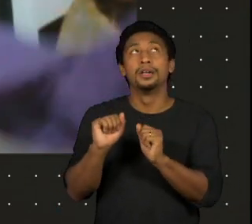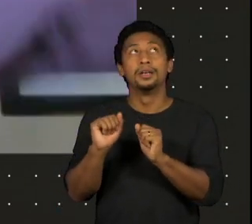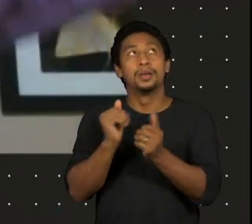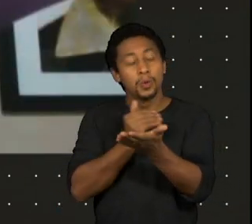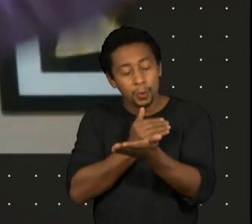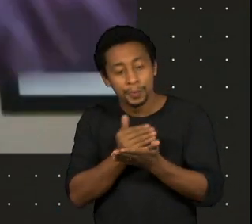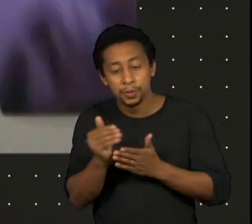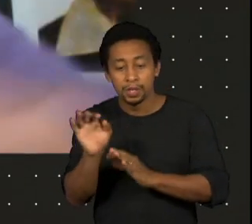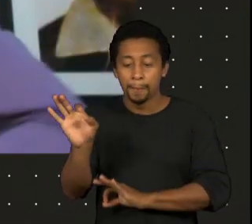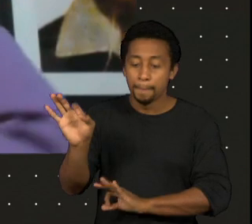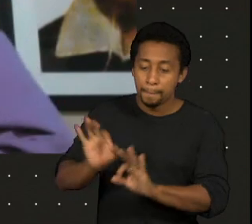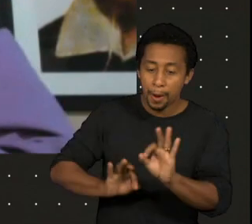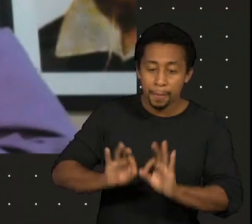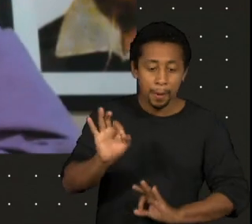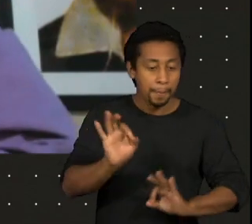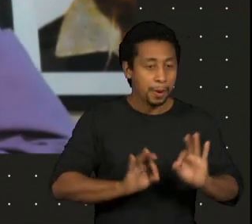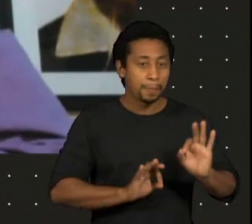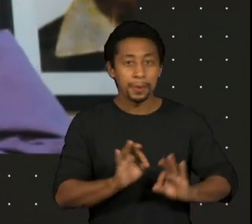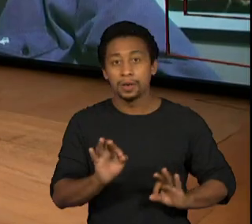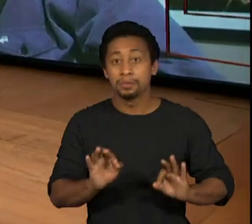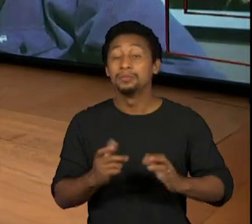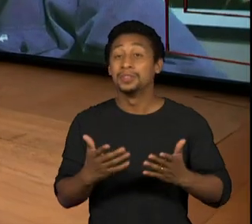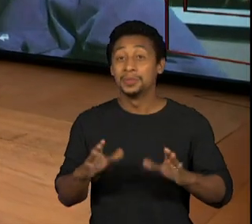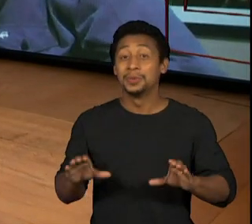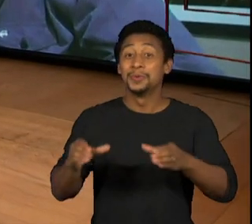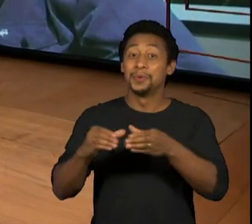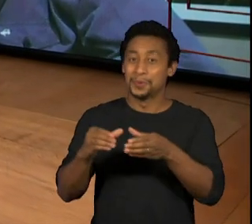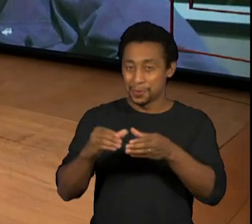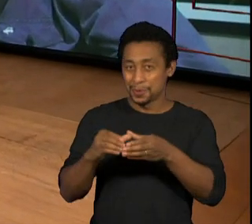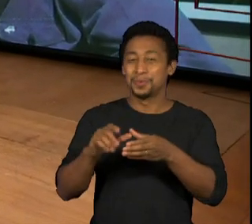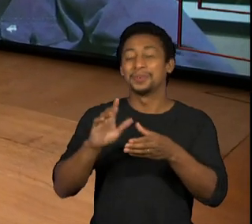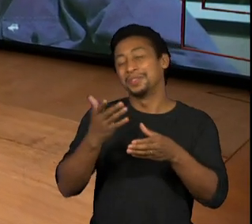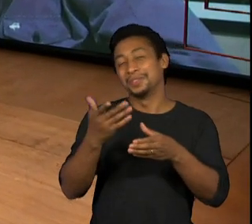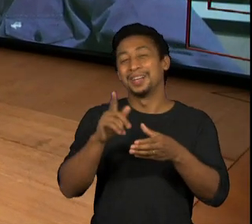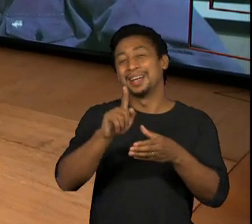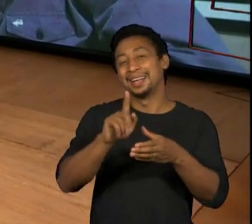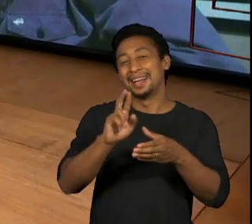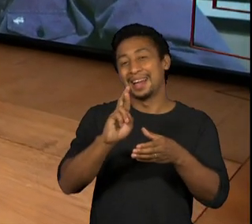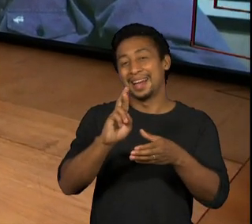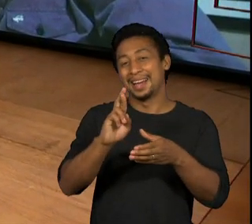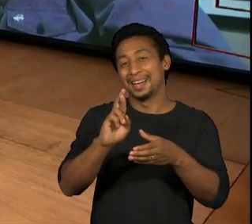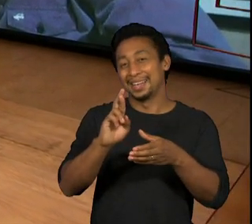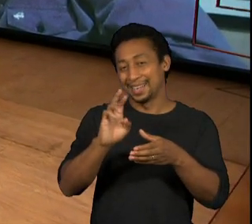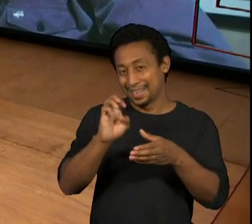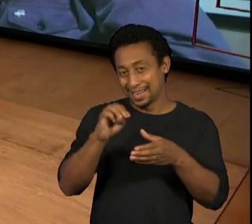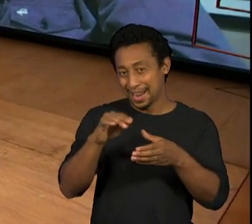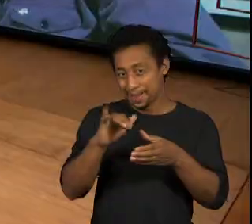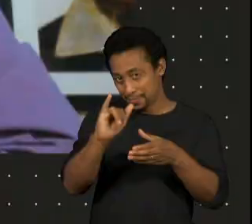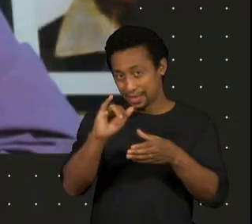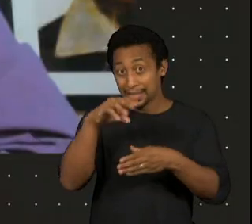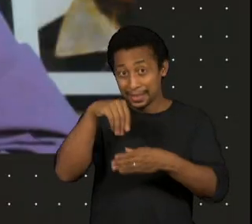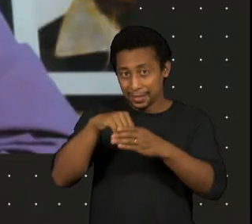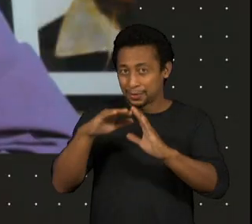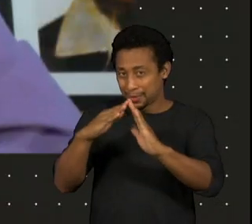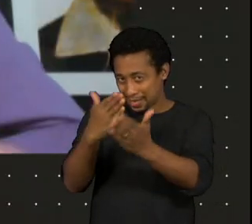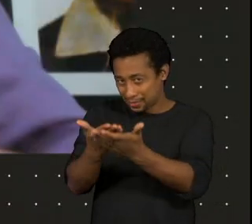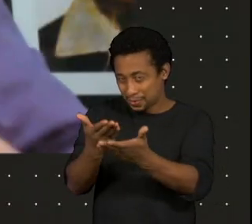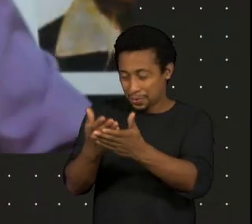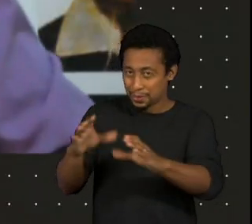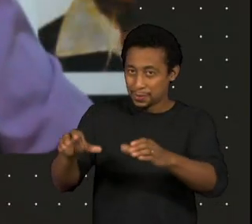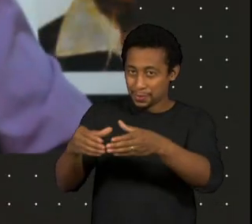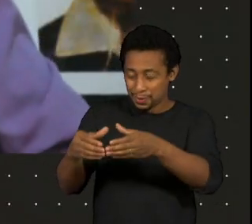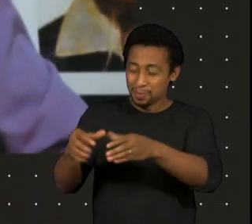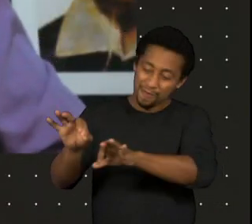fazer isso no próprio Grêmio. A gente fundou um Grêmio lá na escola e as peças eram muito